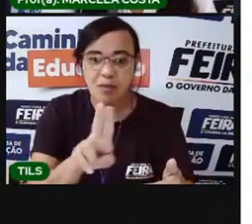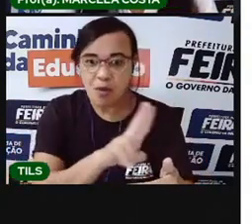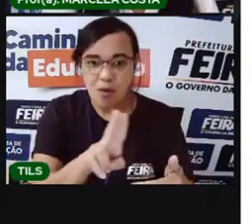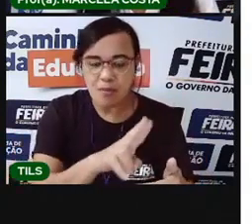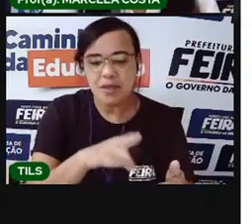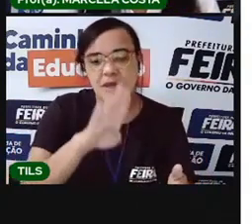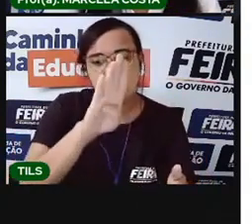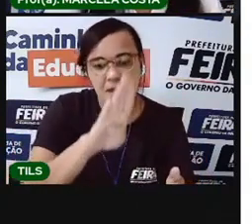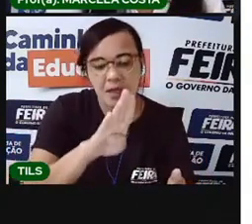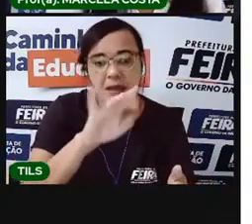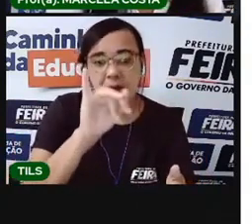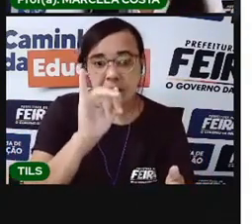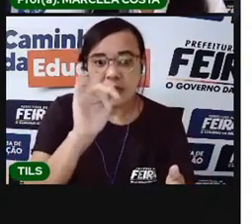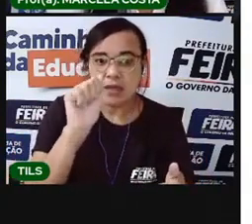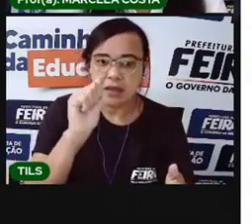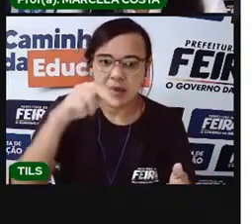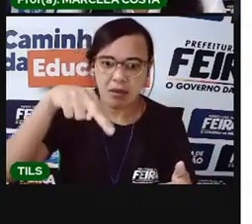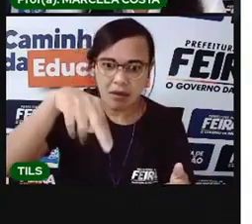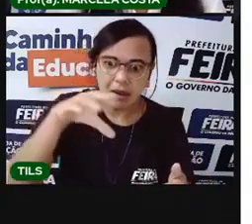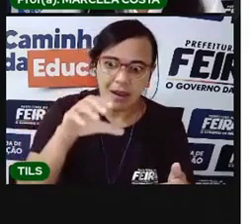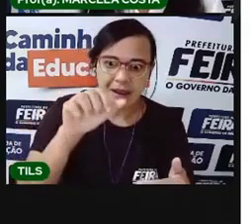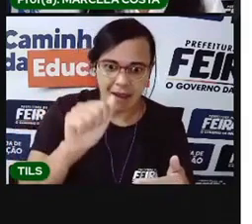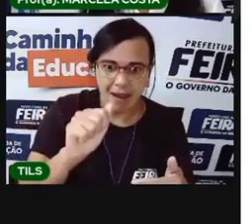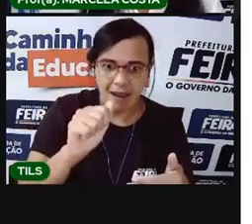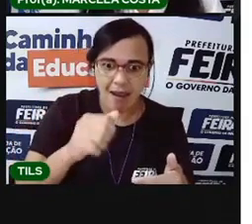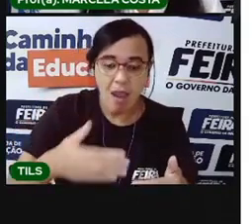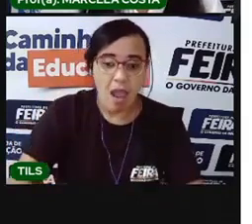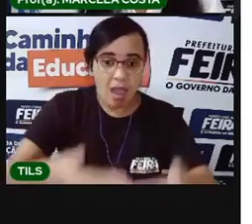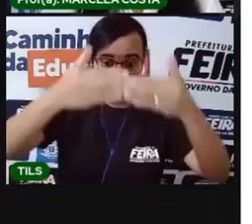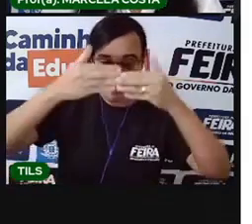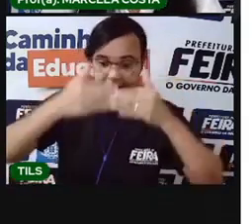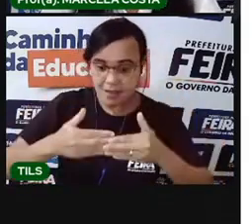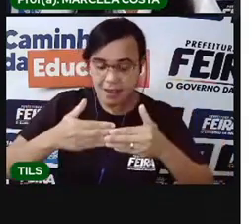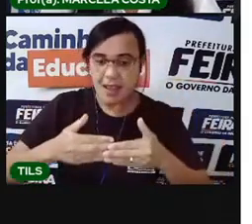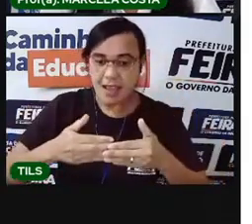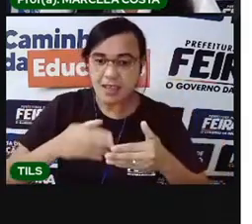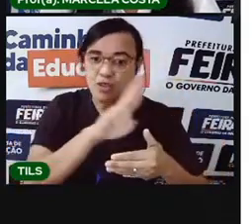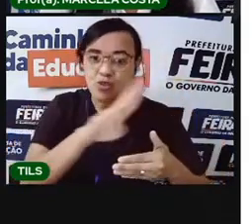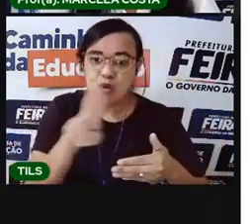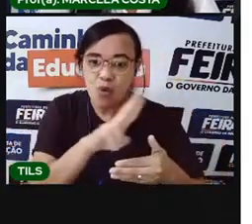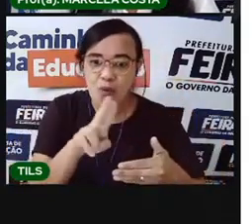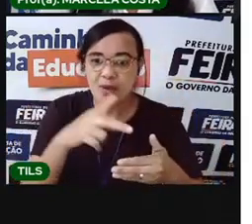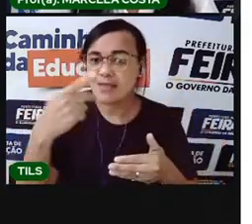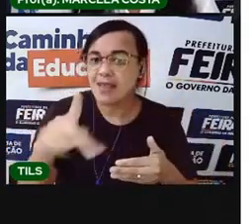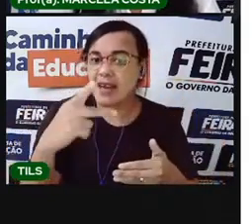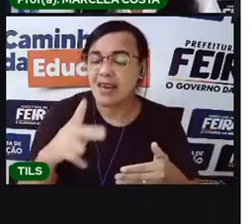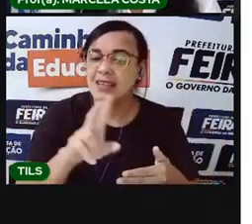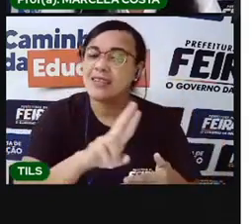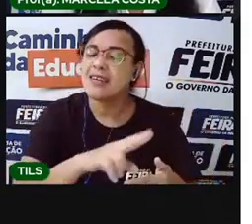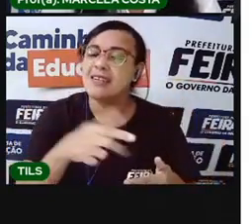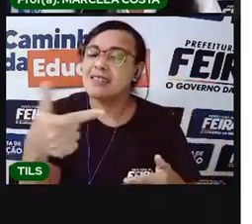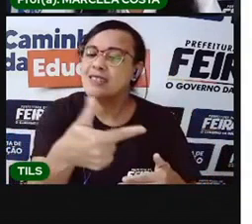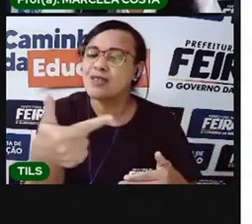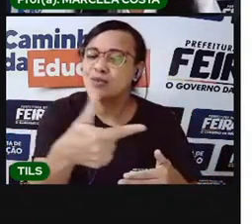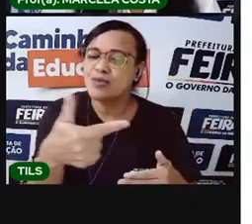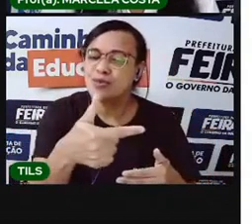Esse é o primeiro nome. E os vagões representam o sobrenome de Bianca, Lima dos